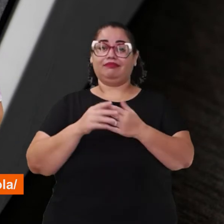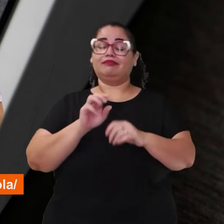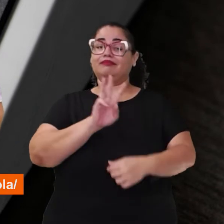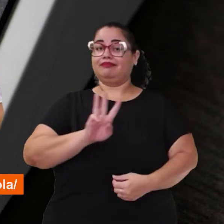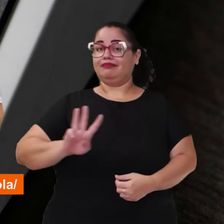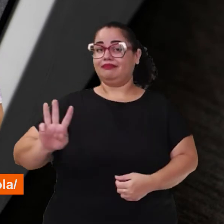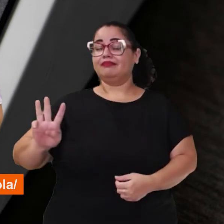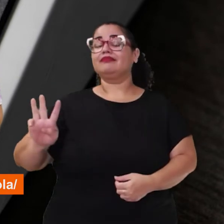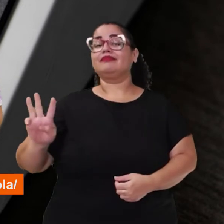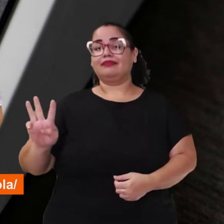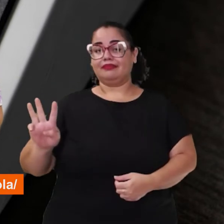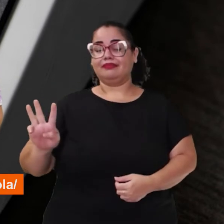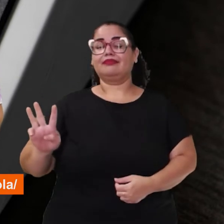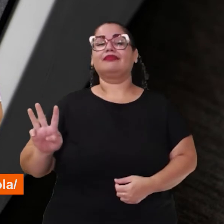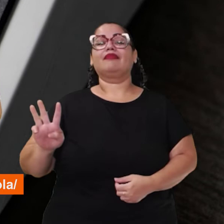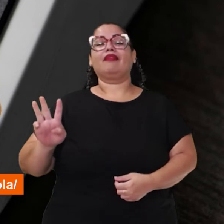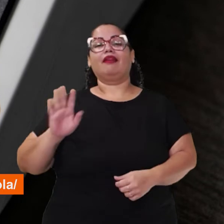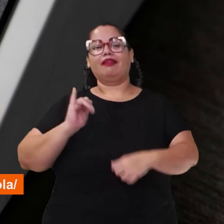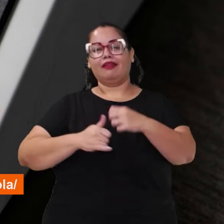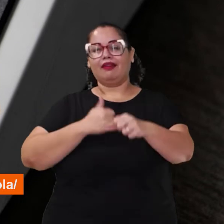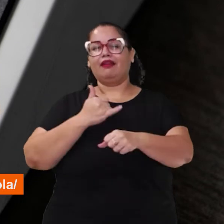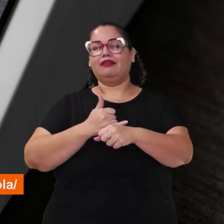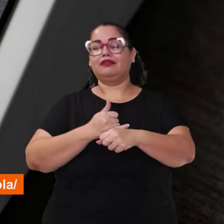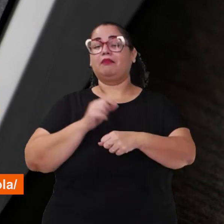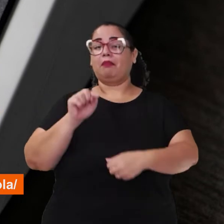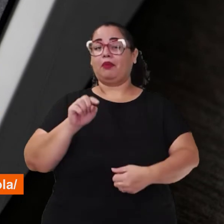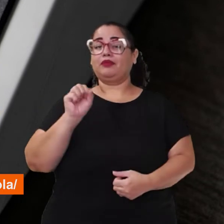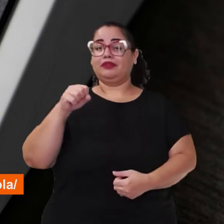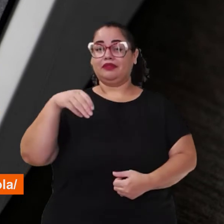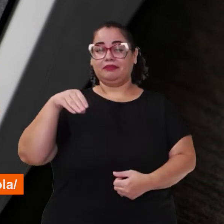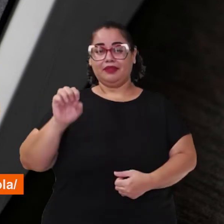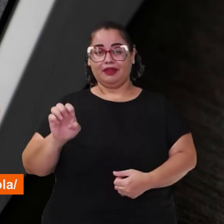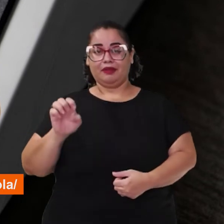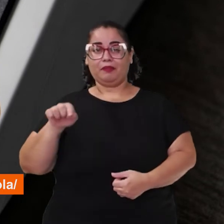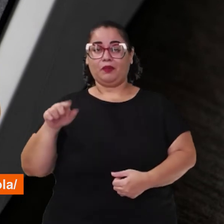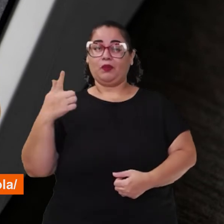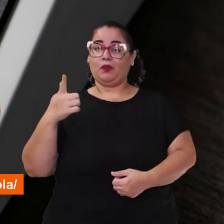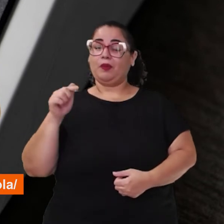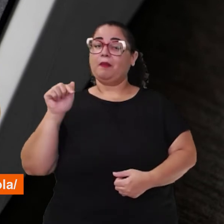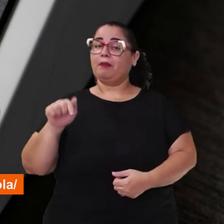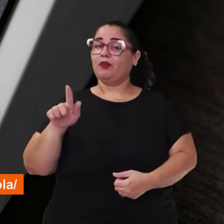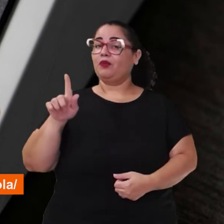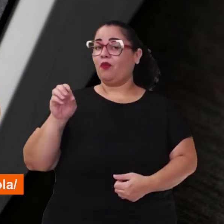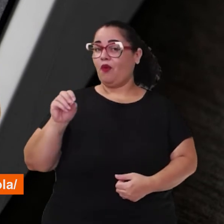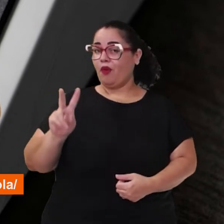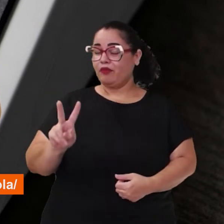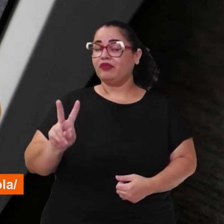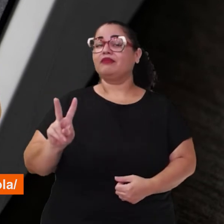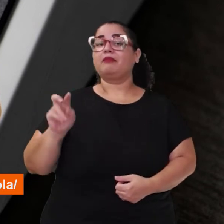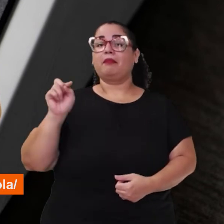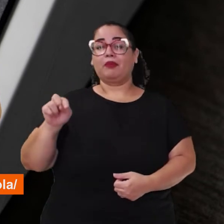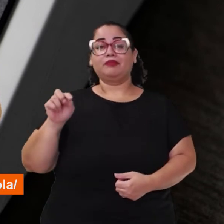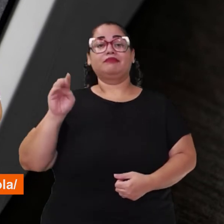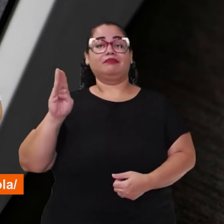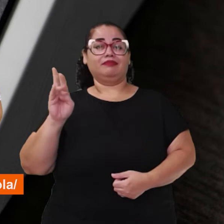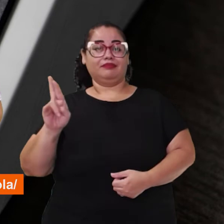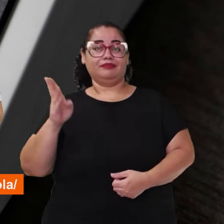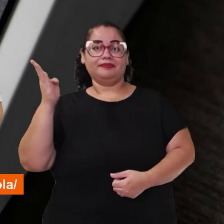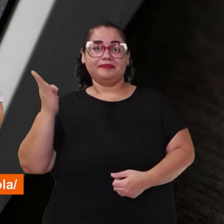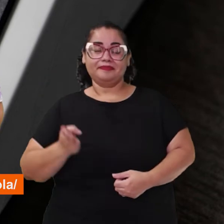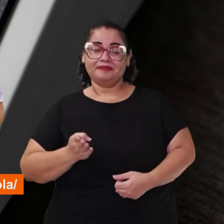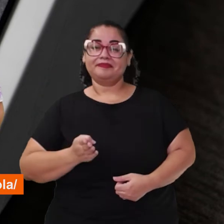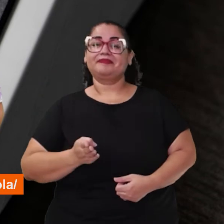O endereço é www.sme.goenha.gov.br